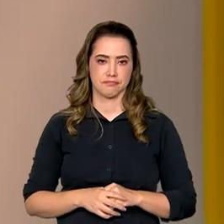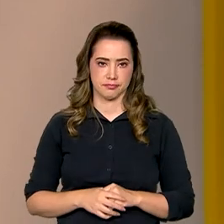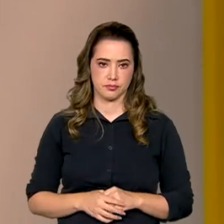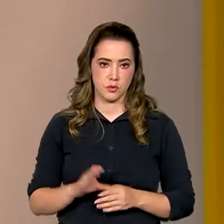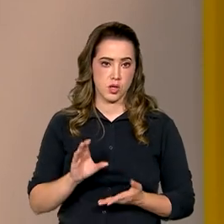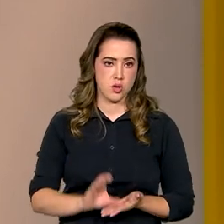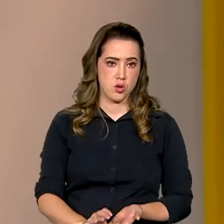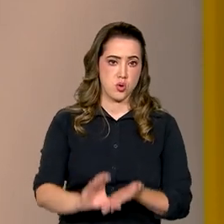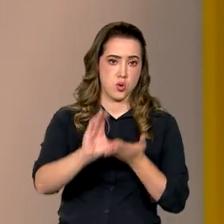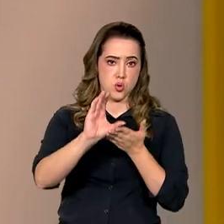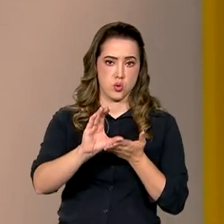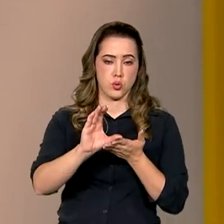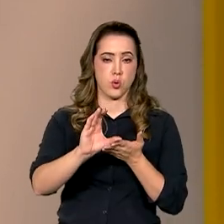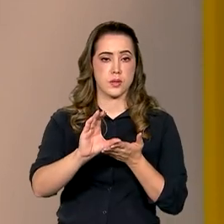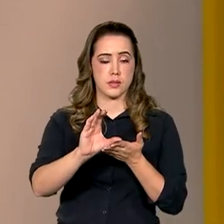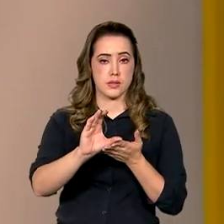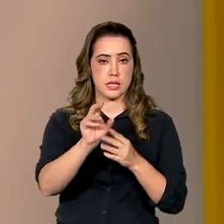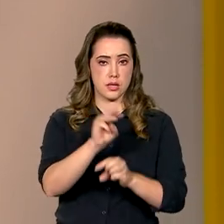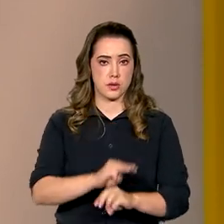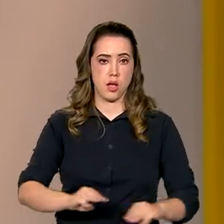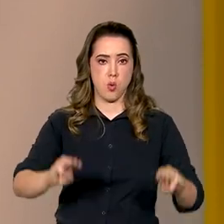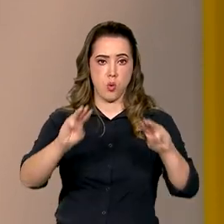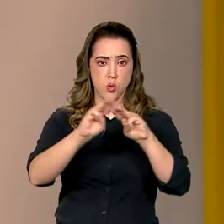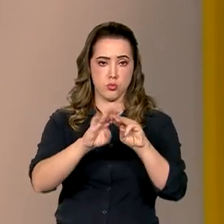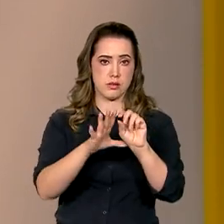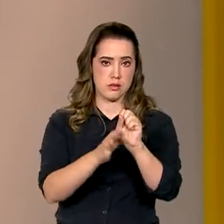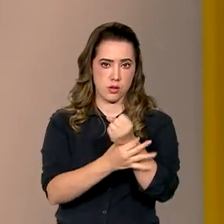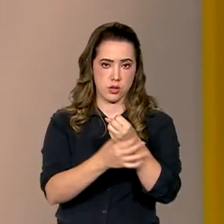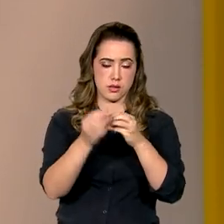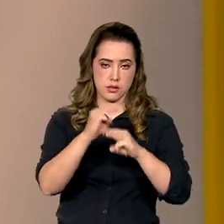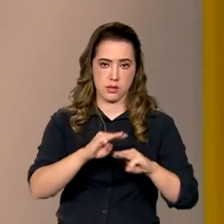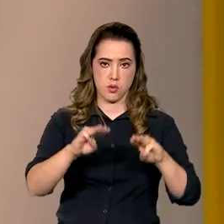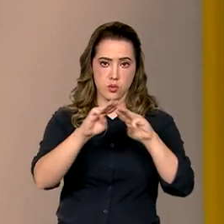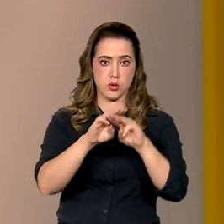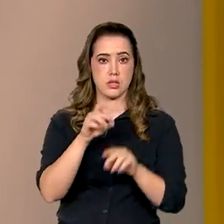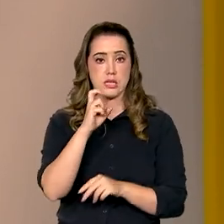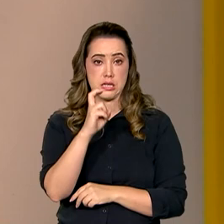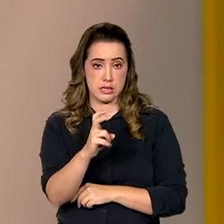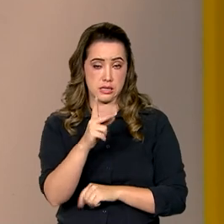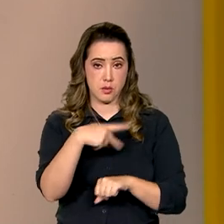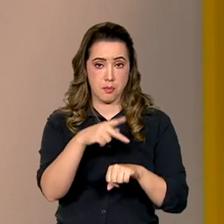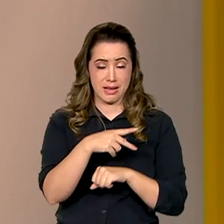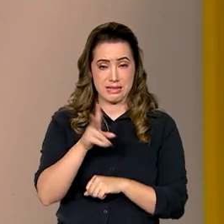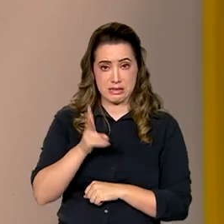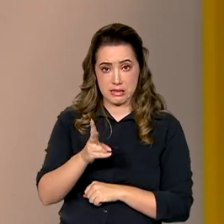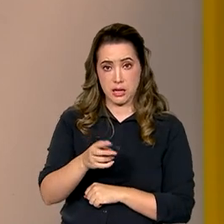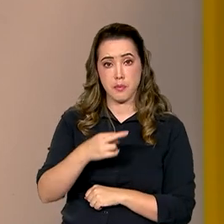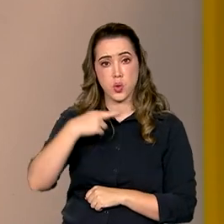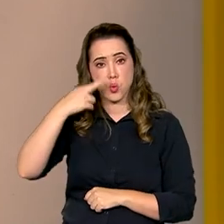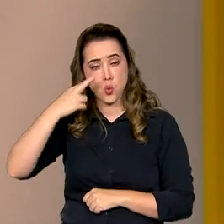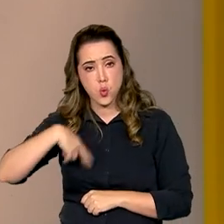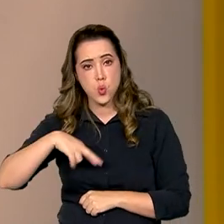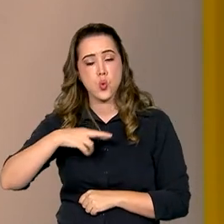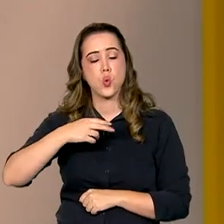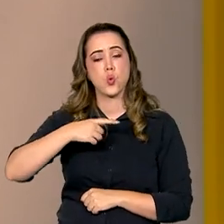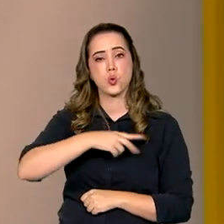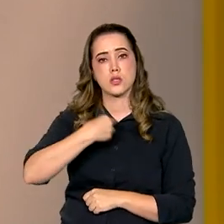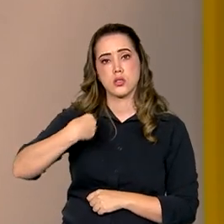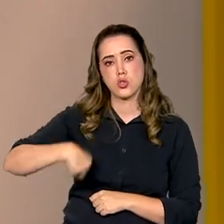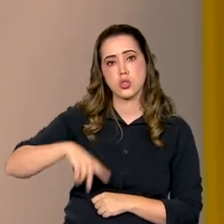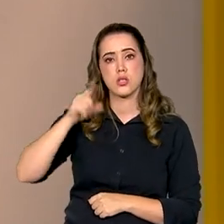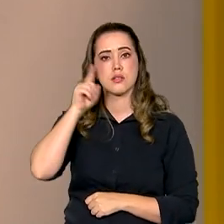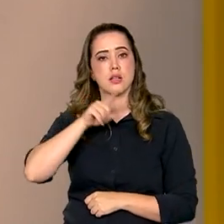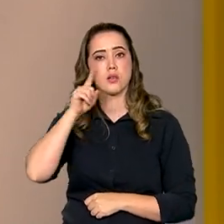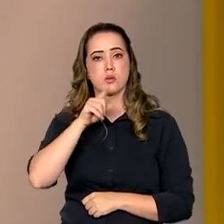O Conselho de Segurança da ONU é formado por cinco membros permanentes, Rússia, China, Estados Unidos, Reino Unido e a França,